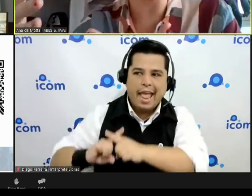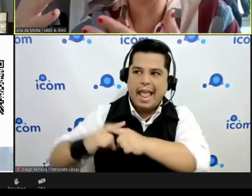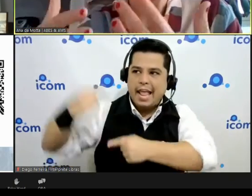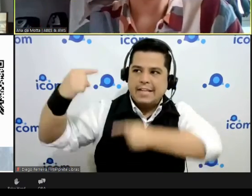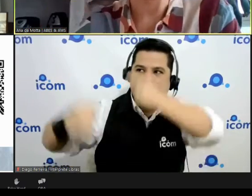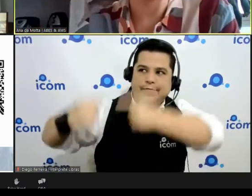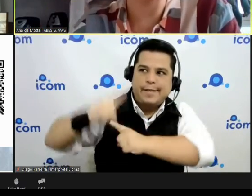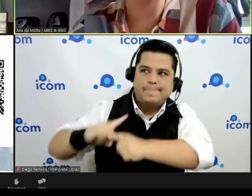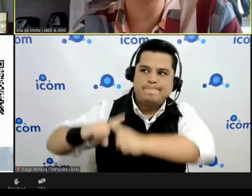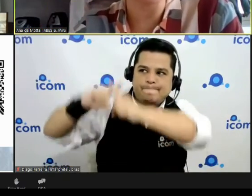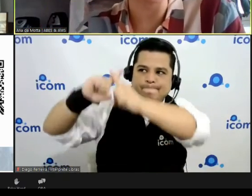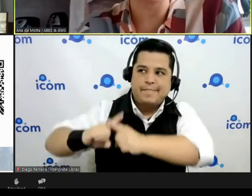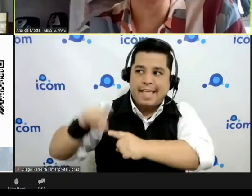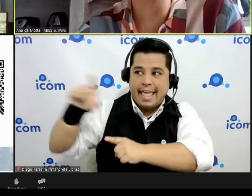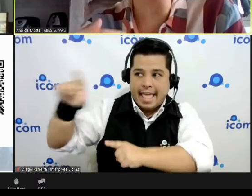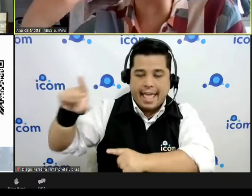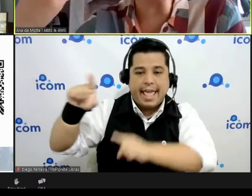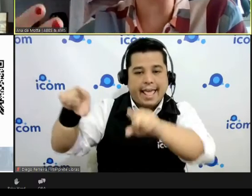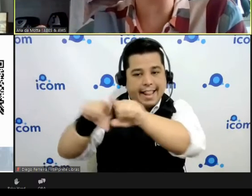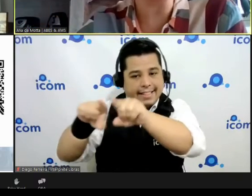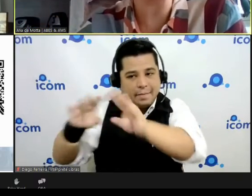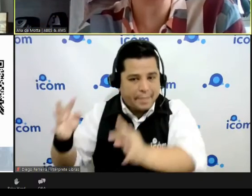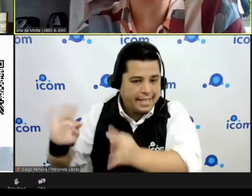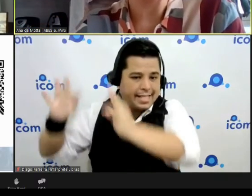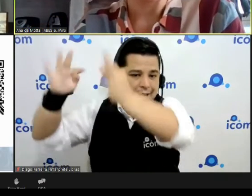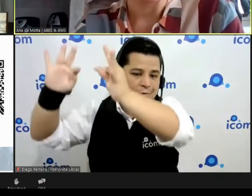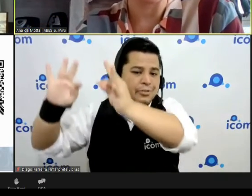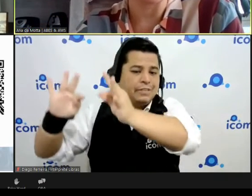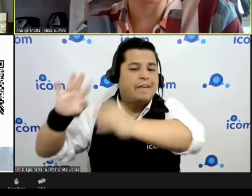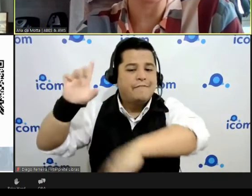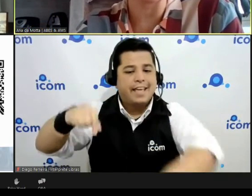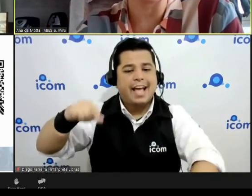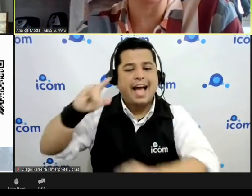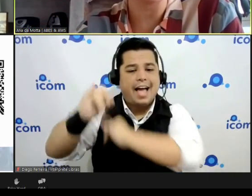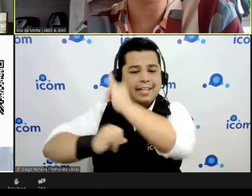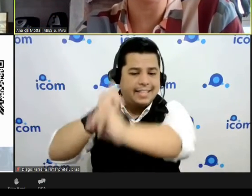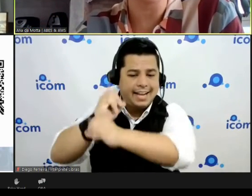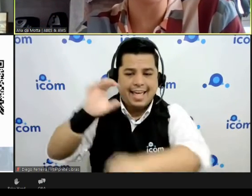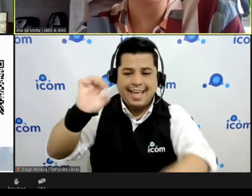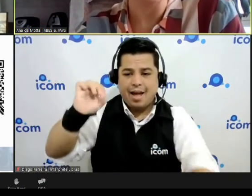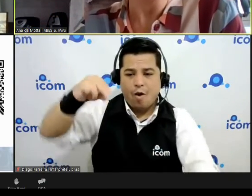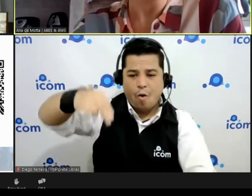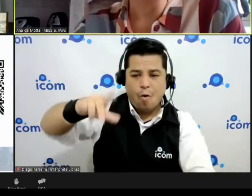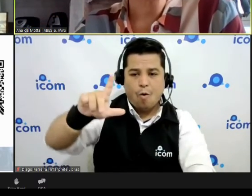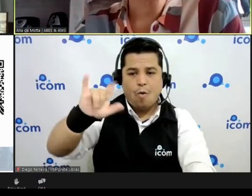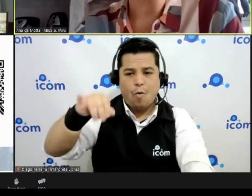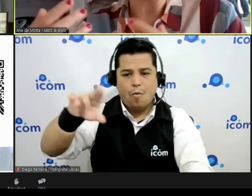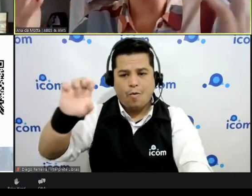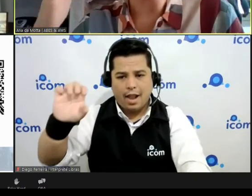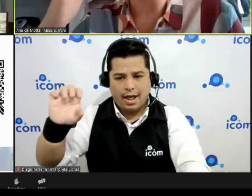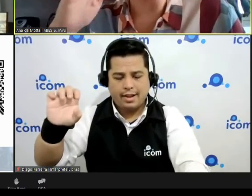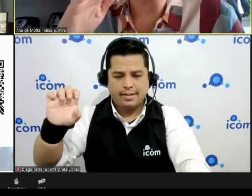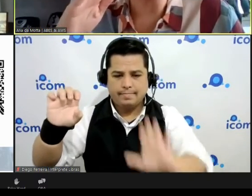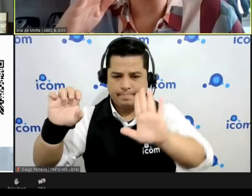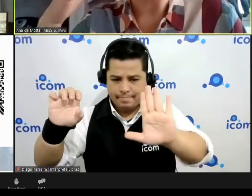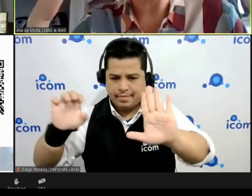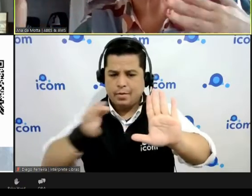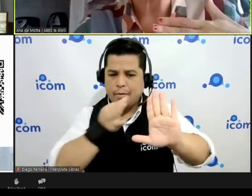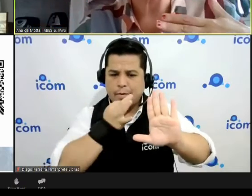onde a tecnologia está permeando, inclusive a licitação conta um pouquinho